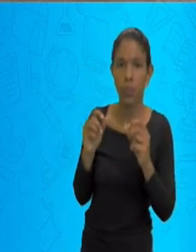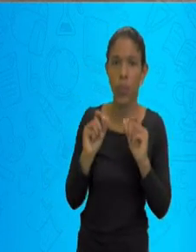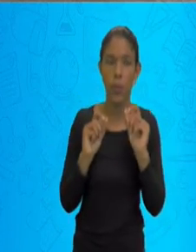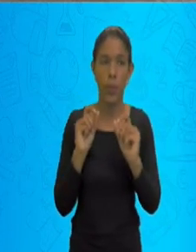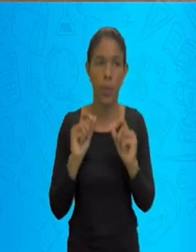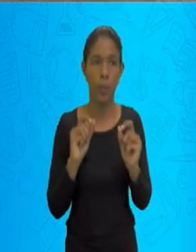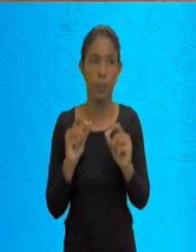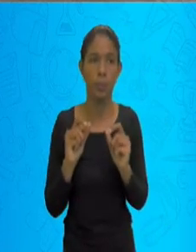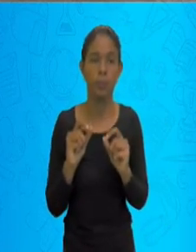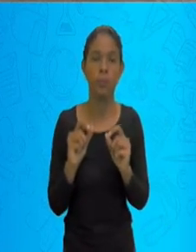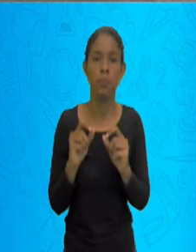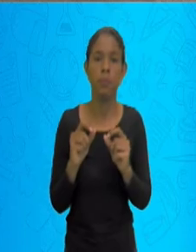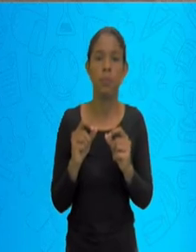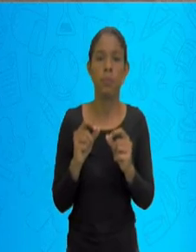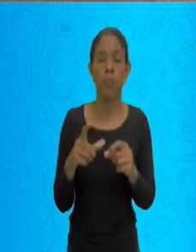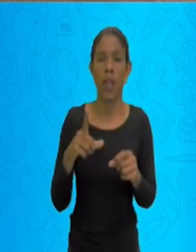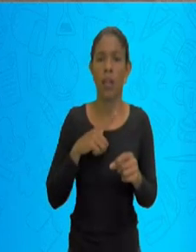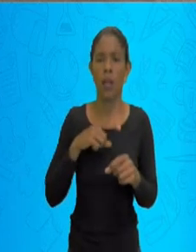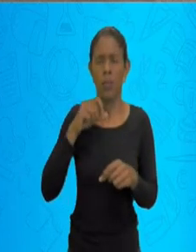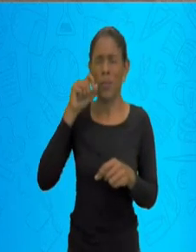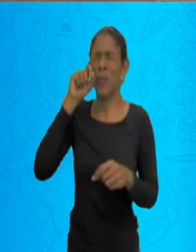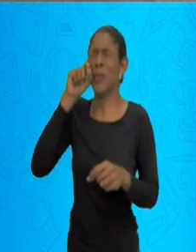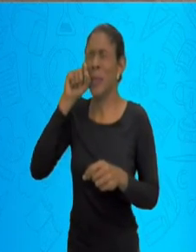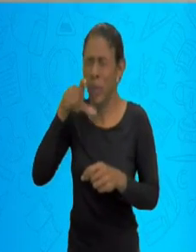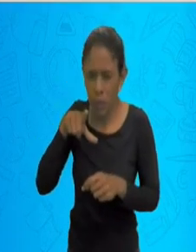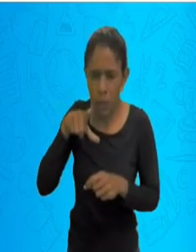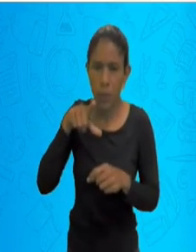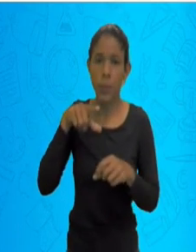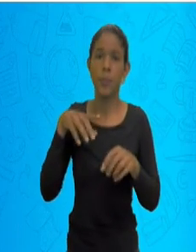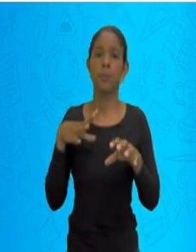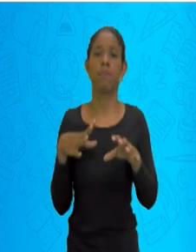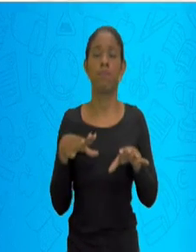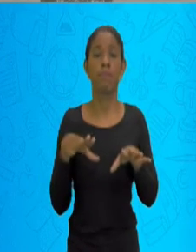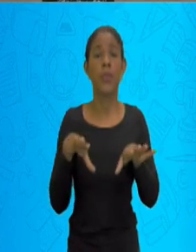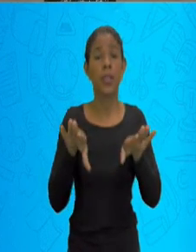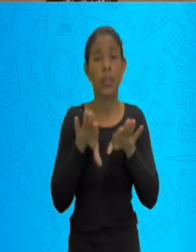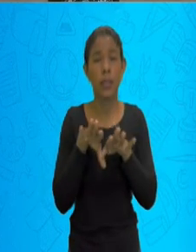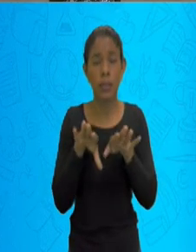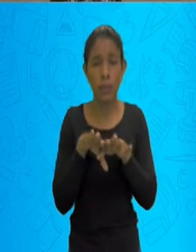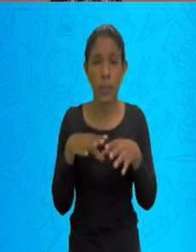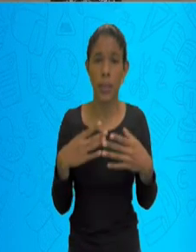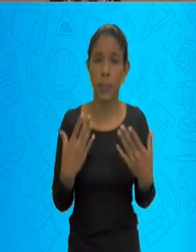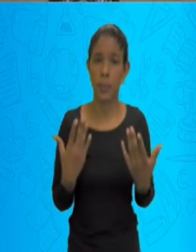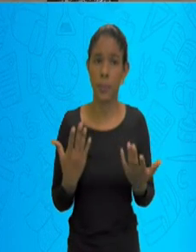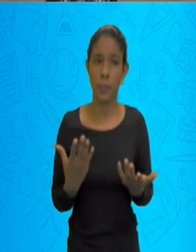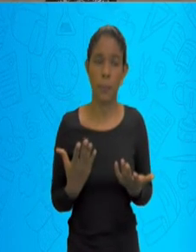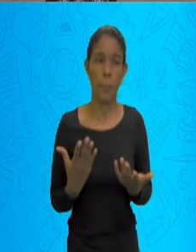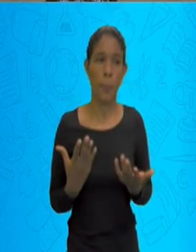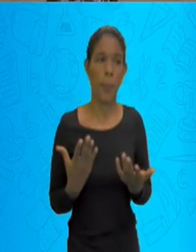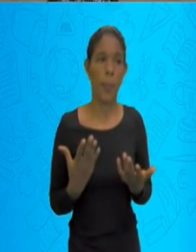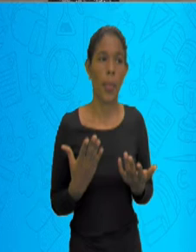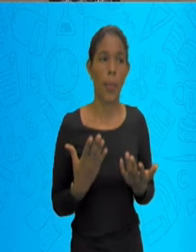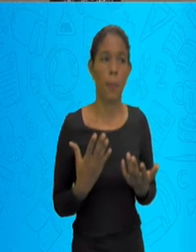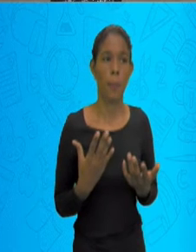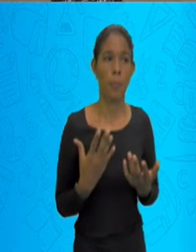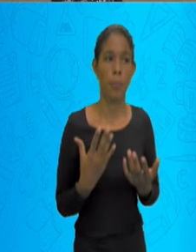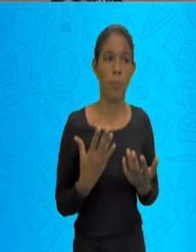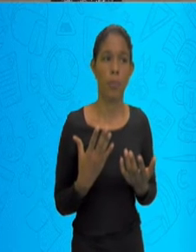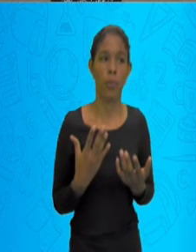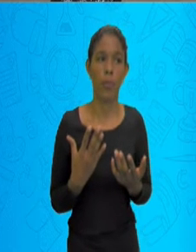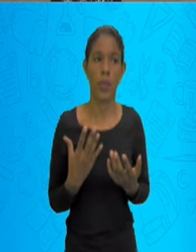ali a gente vai ter espirros, a gente vai ter a área da,